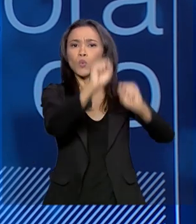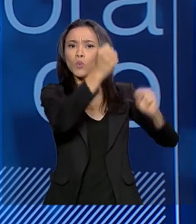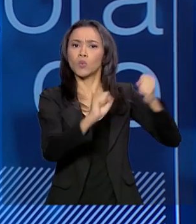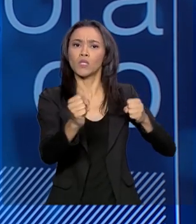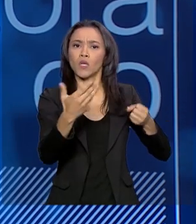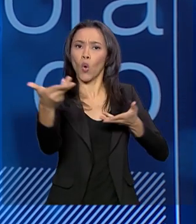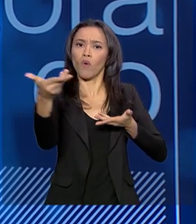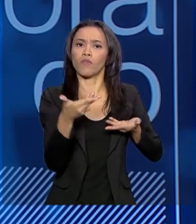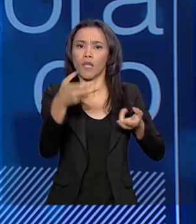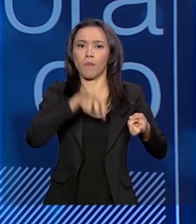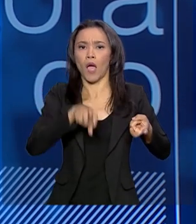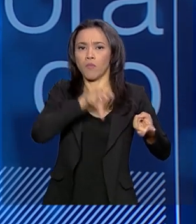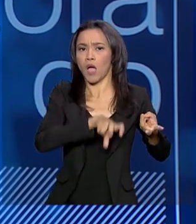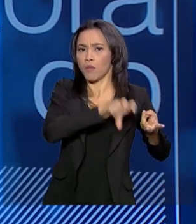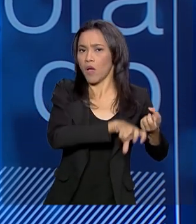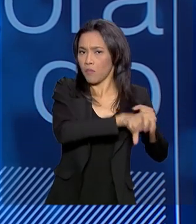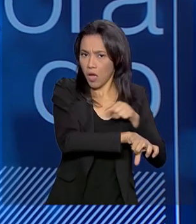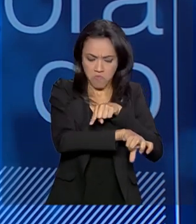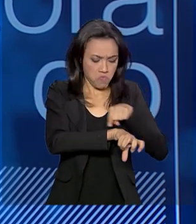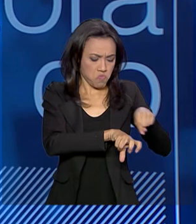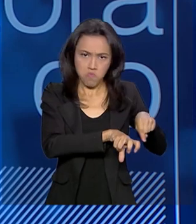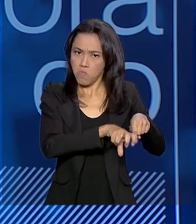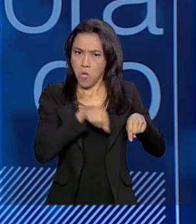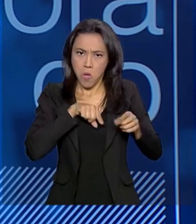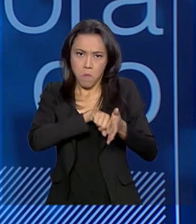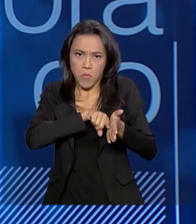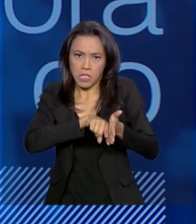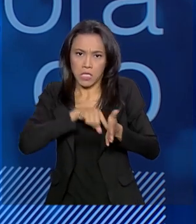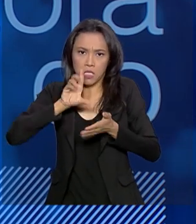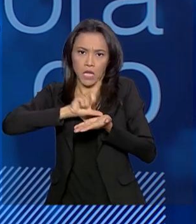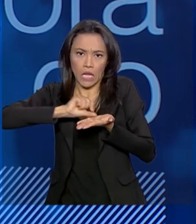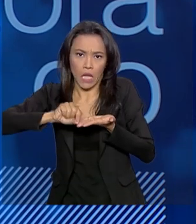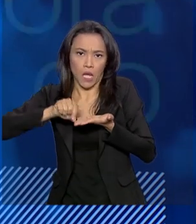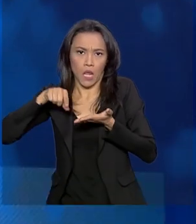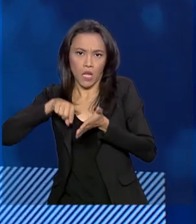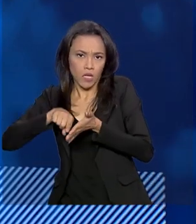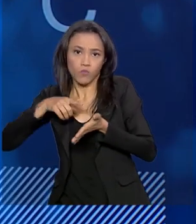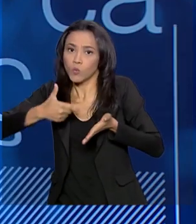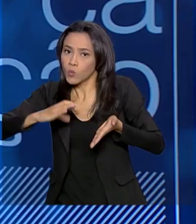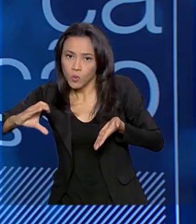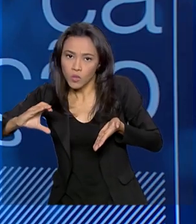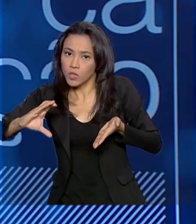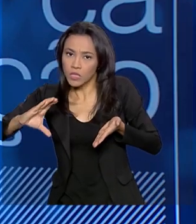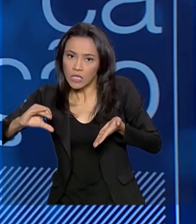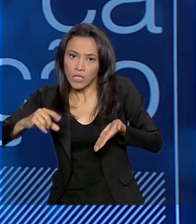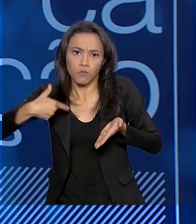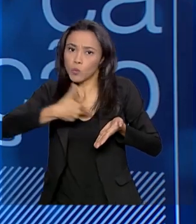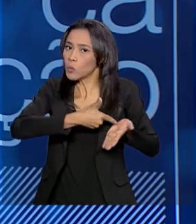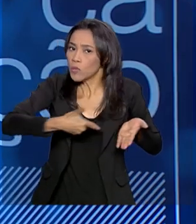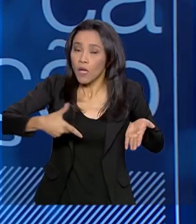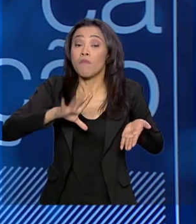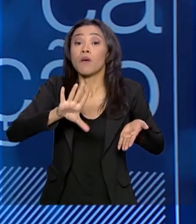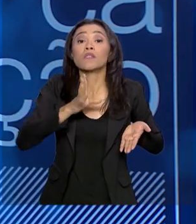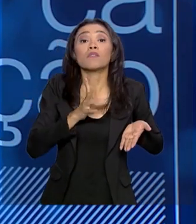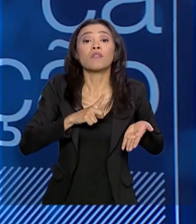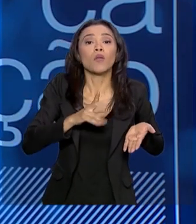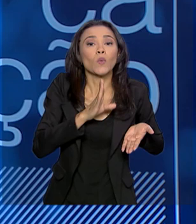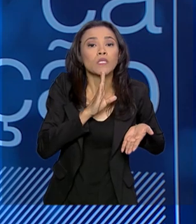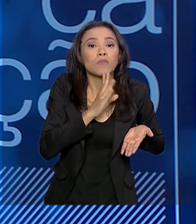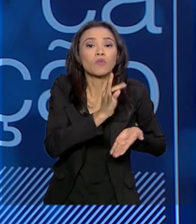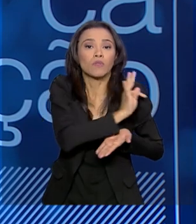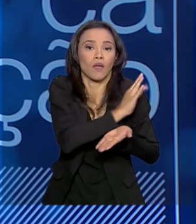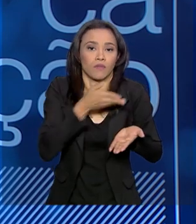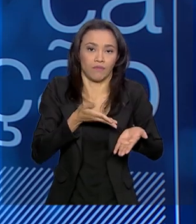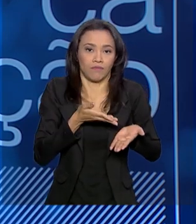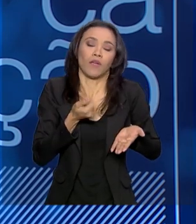índices acadêmicos de produção científica, mas que tenha produção técnica. Então, gente quer que traga a gente para o programa